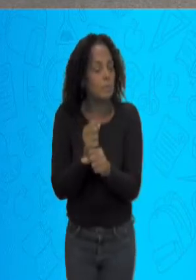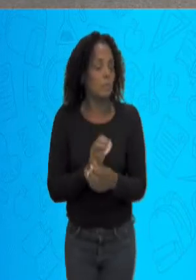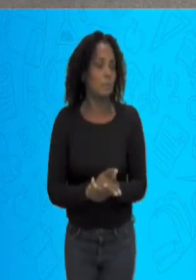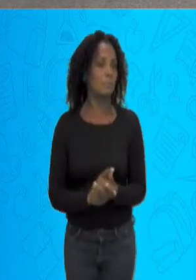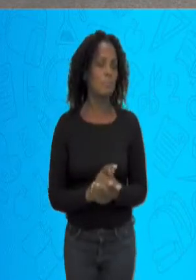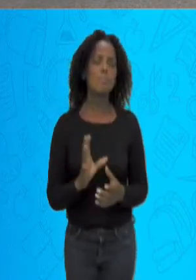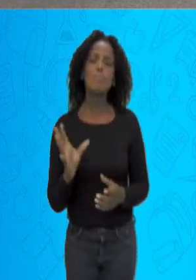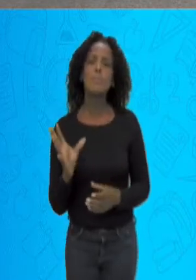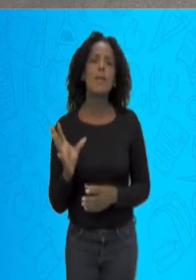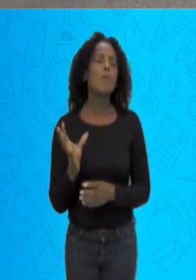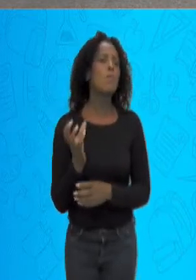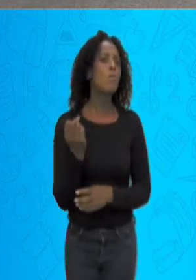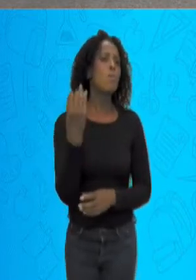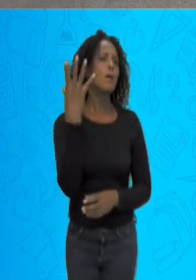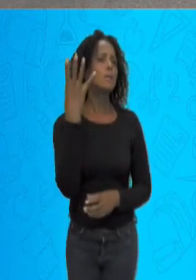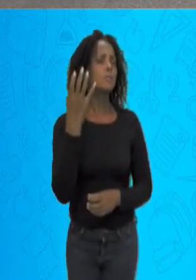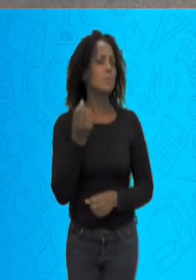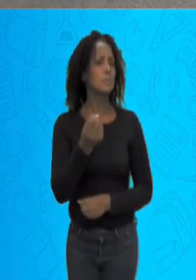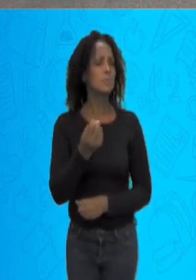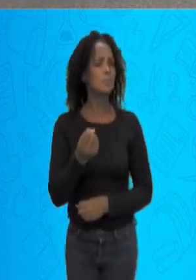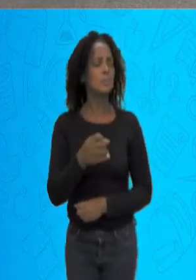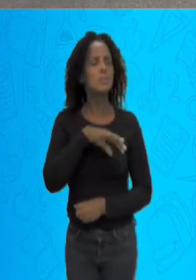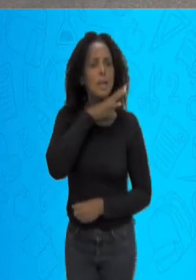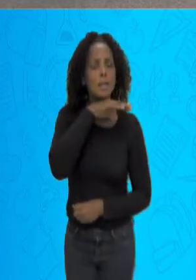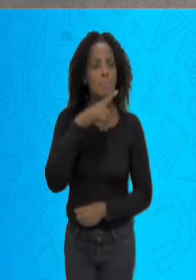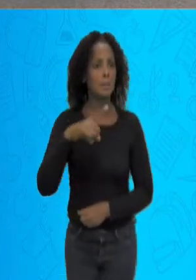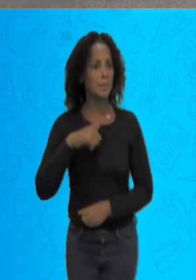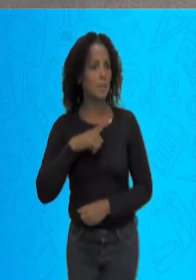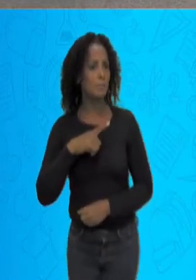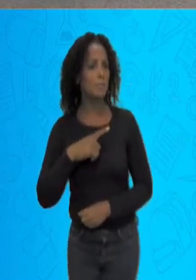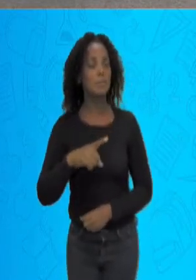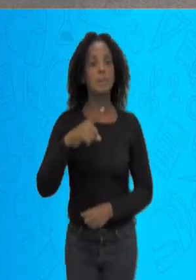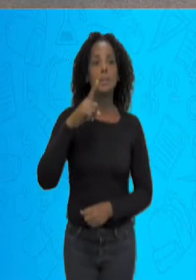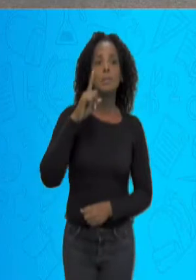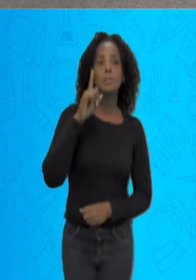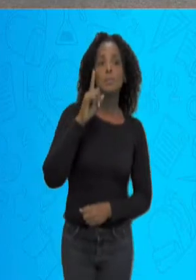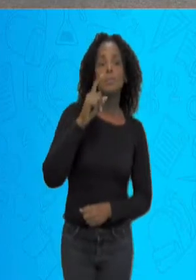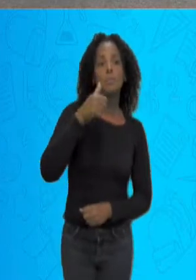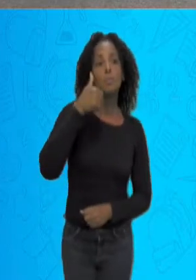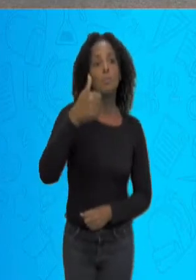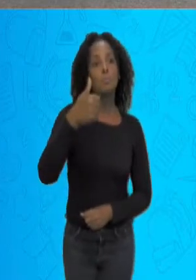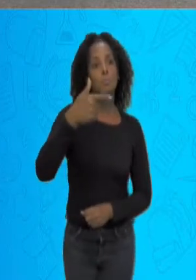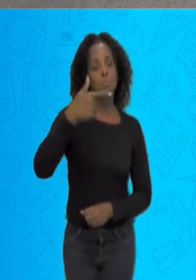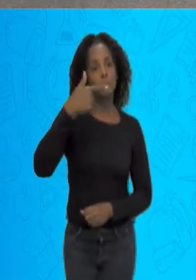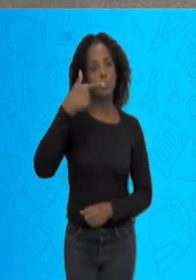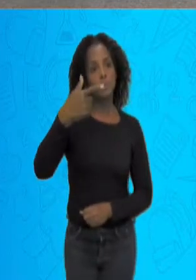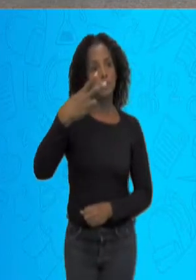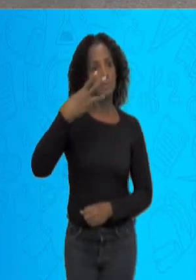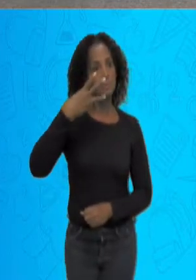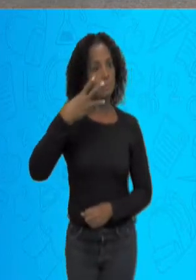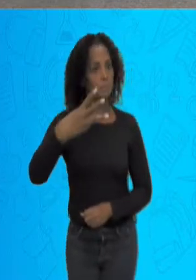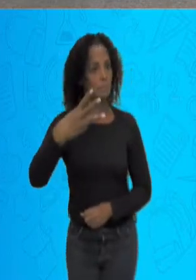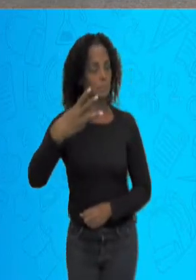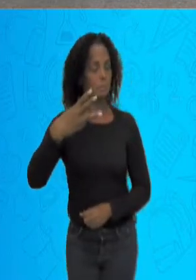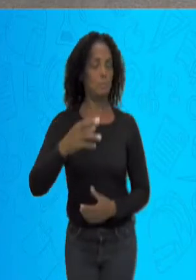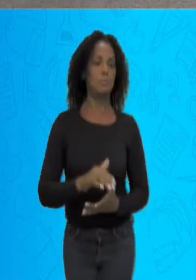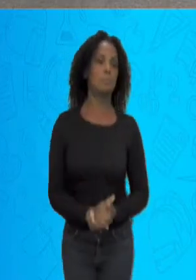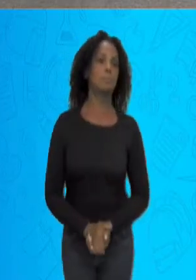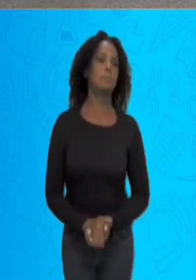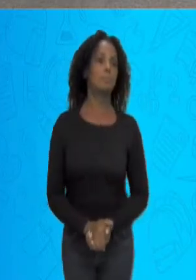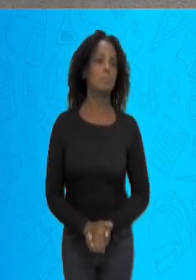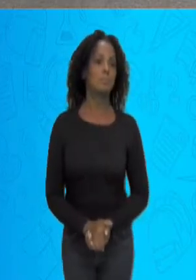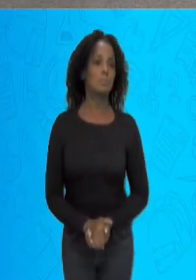animais nós temos aqui? Vamos contar comigo? Um, dois, três. Olha, vou fazer aqui o numeral três.